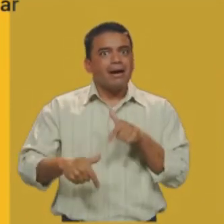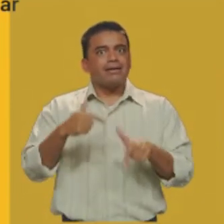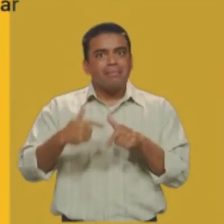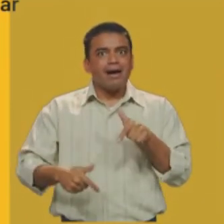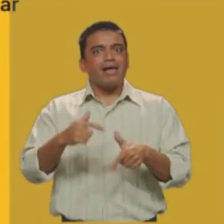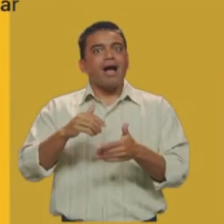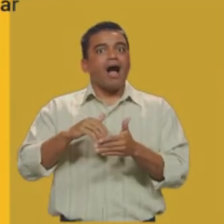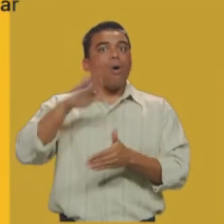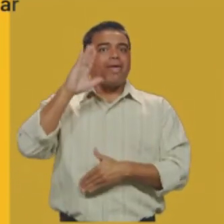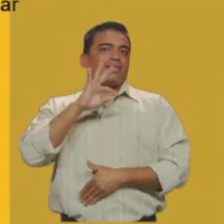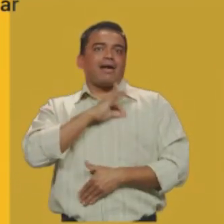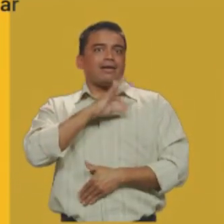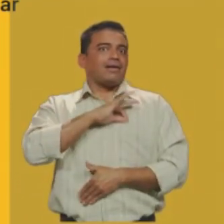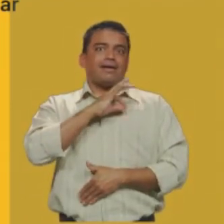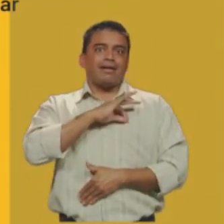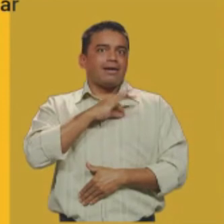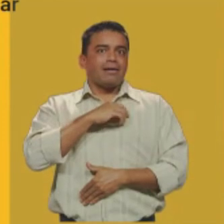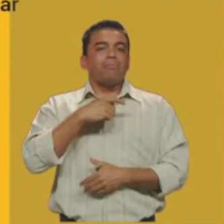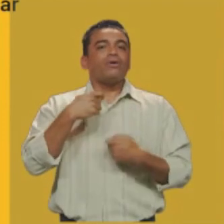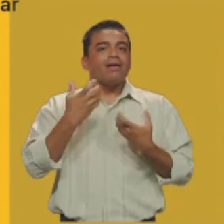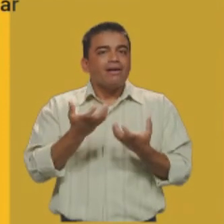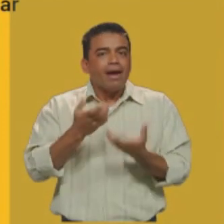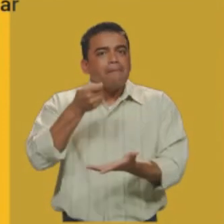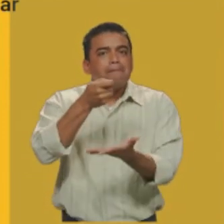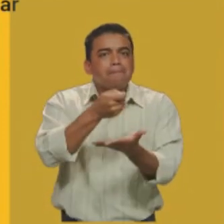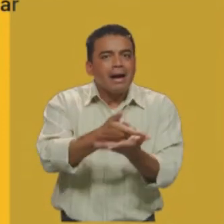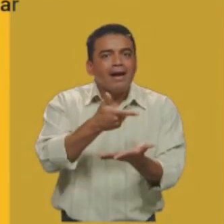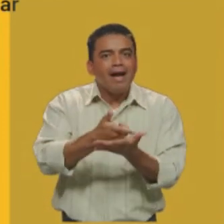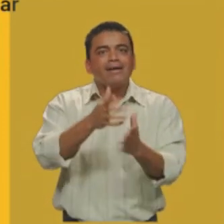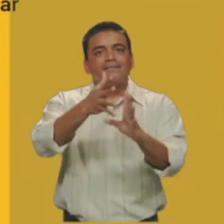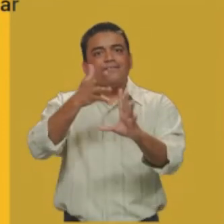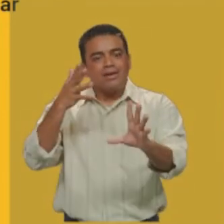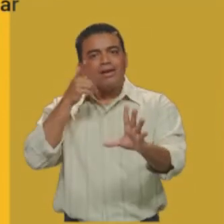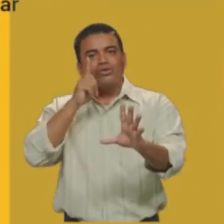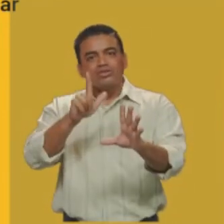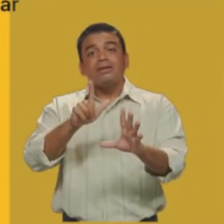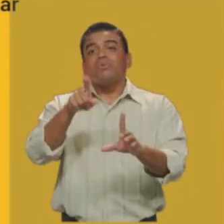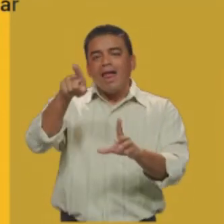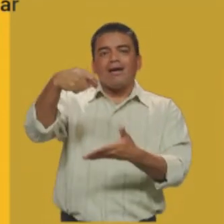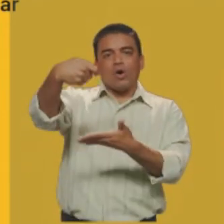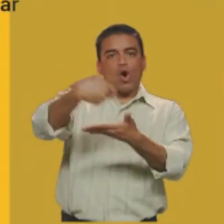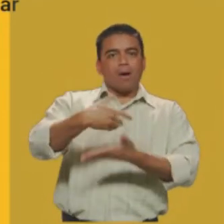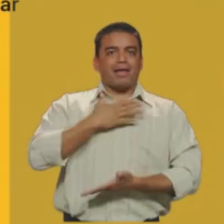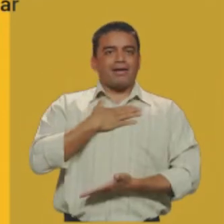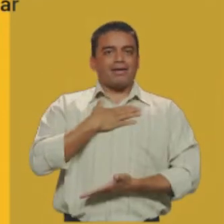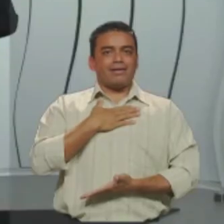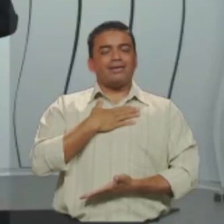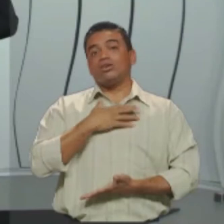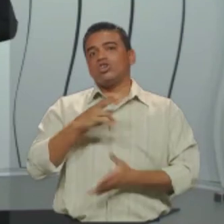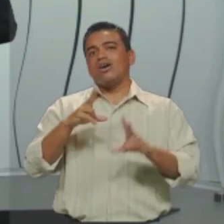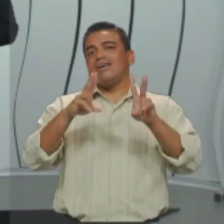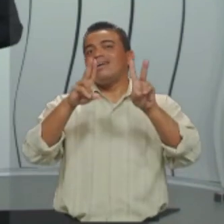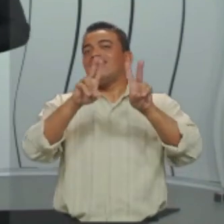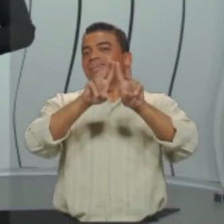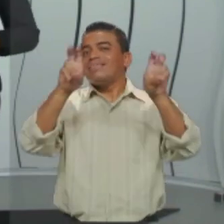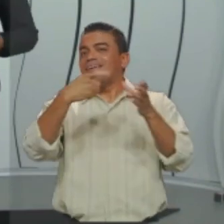mais dinheiro. Para ter com que pagar nas filas em que se cobra. Então esse é só um trecho do nosso